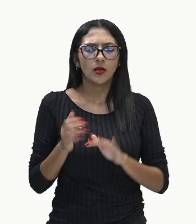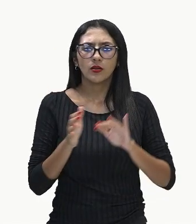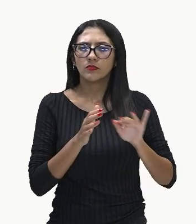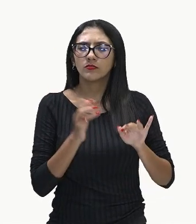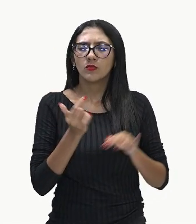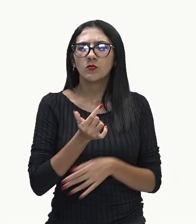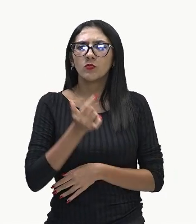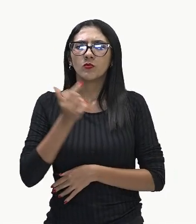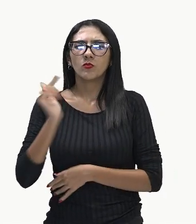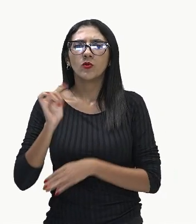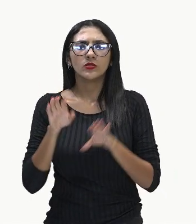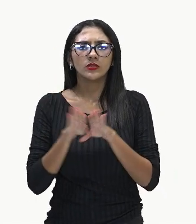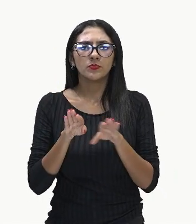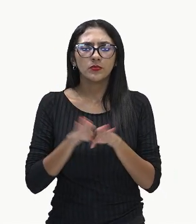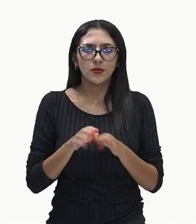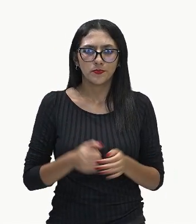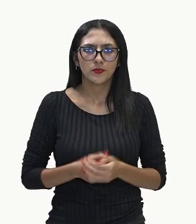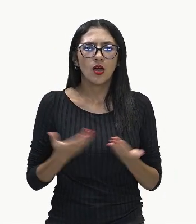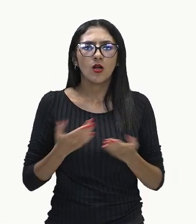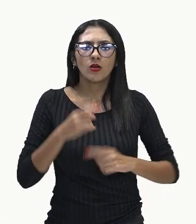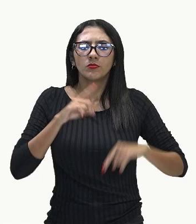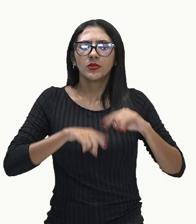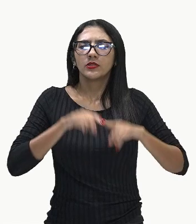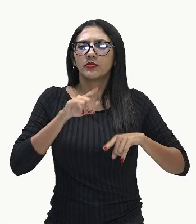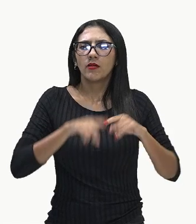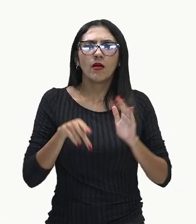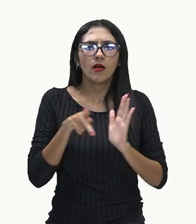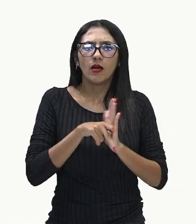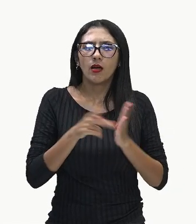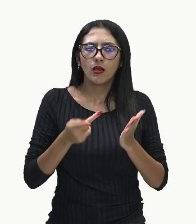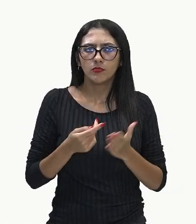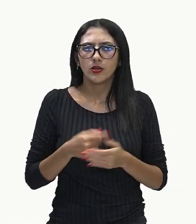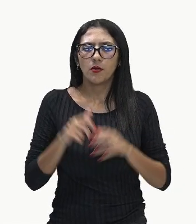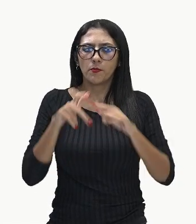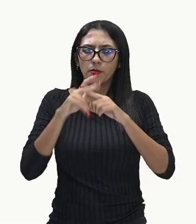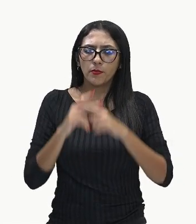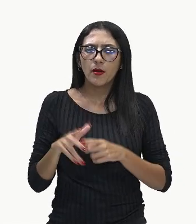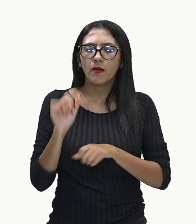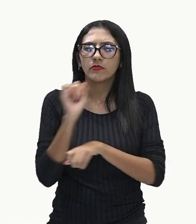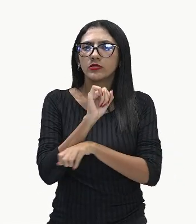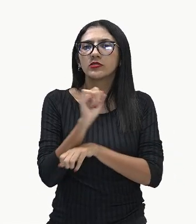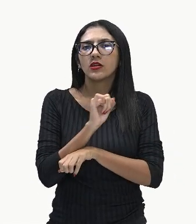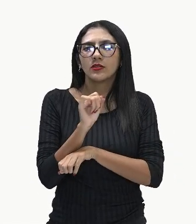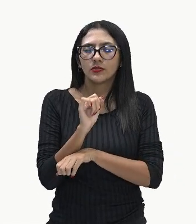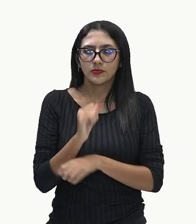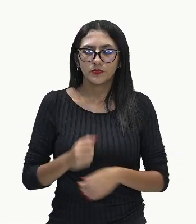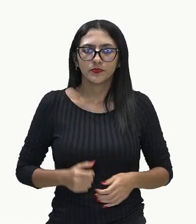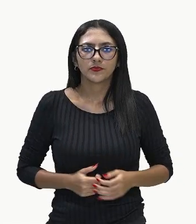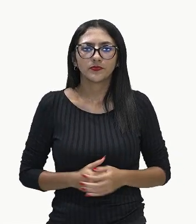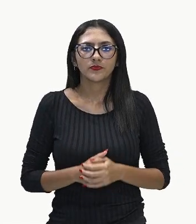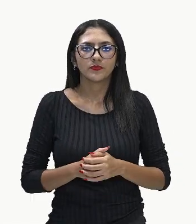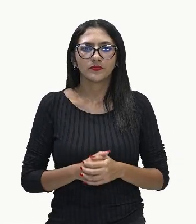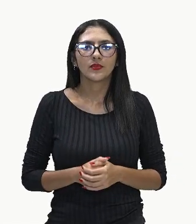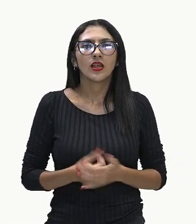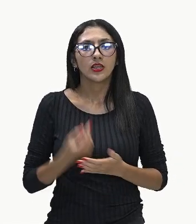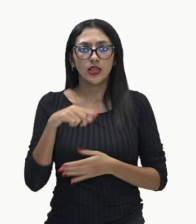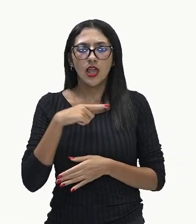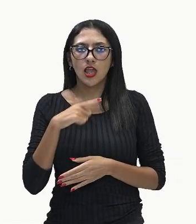os nossos produtos automotivos, que eram 30%, que inclusive era a nossa fatia maior.